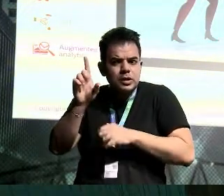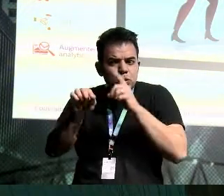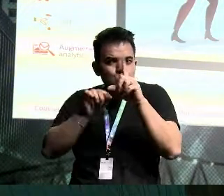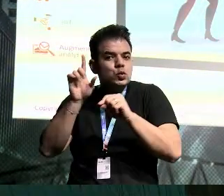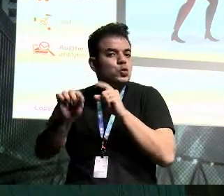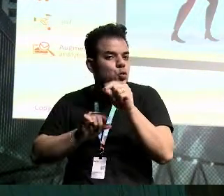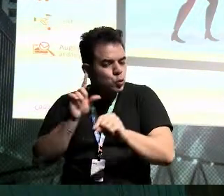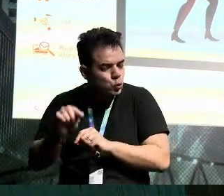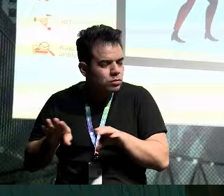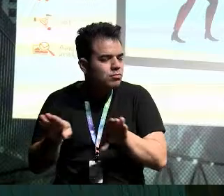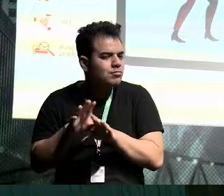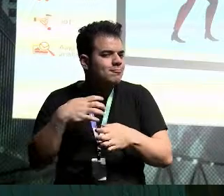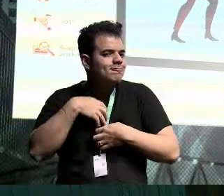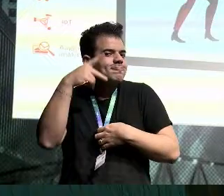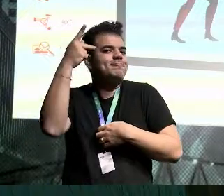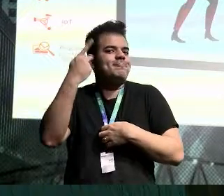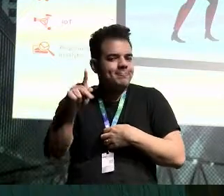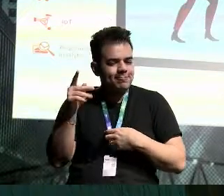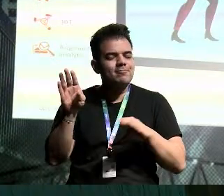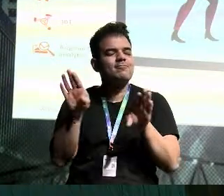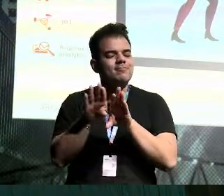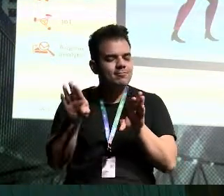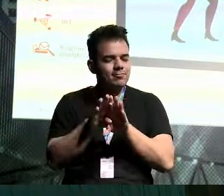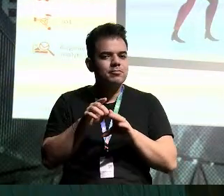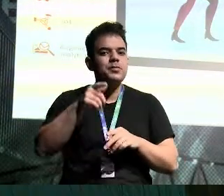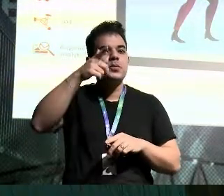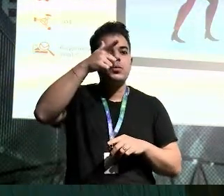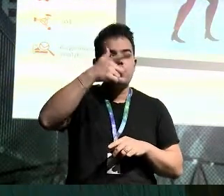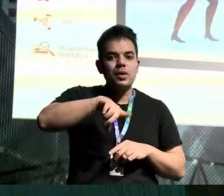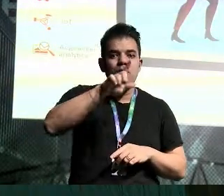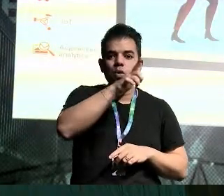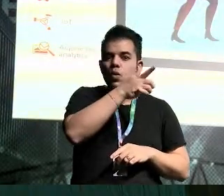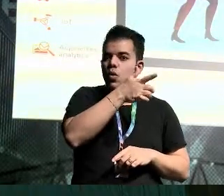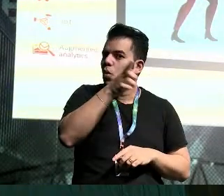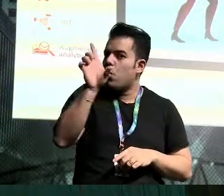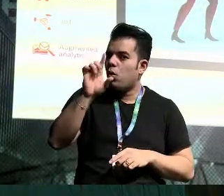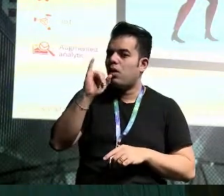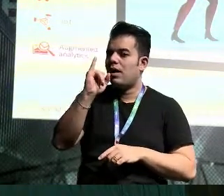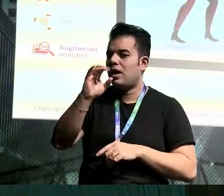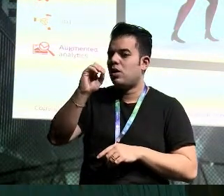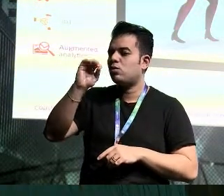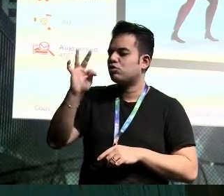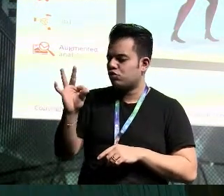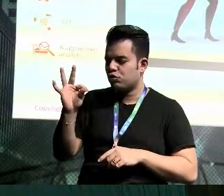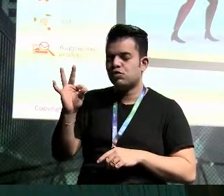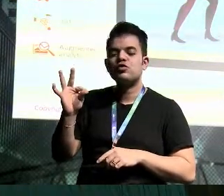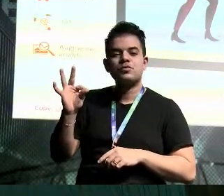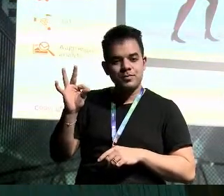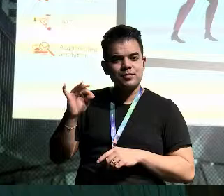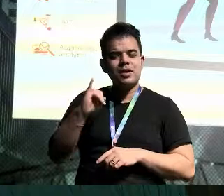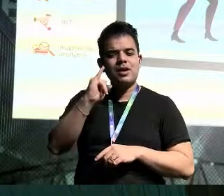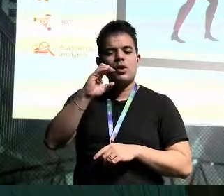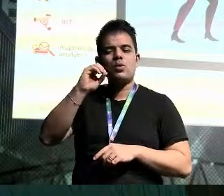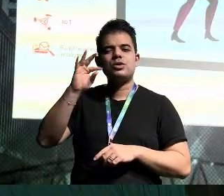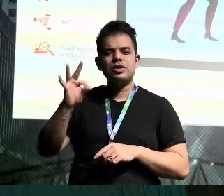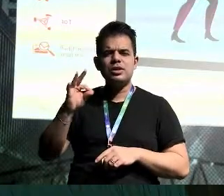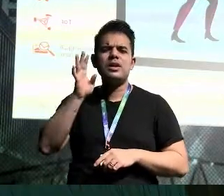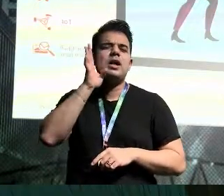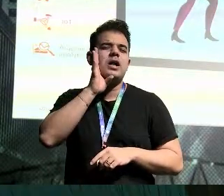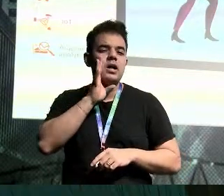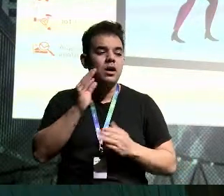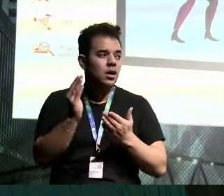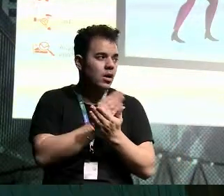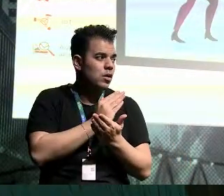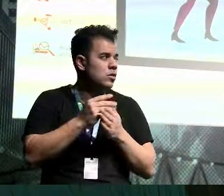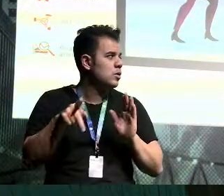como é que foi aquele sentimento. E também, você tem questões de IoT. Olha só o IoT, que legal. A gente está aqui com um